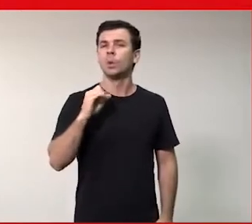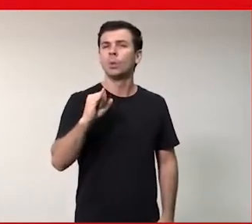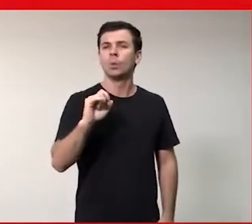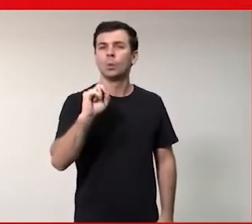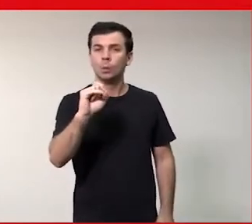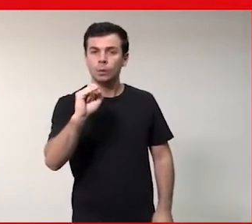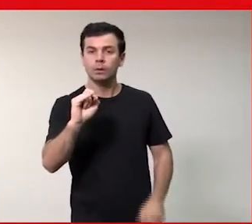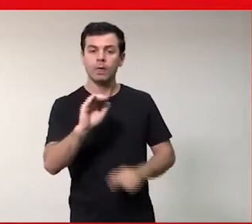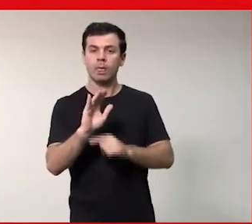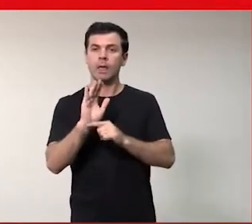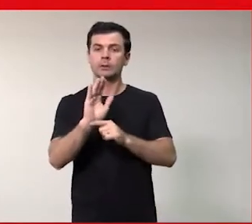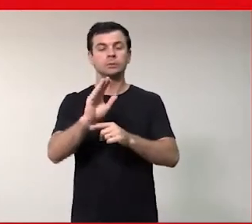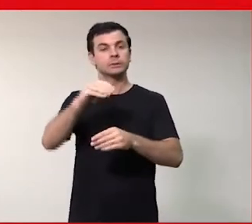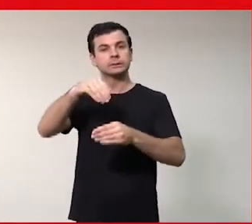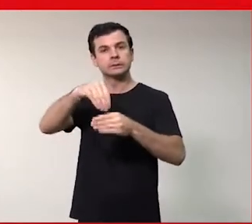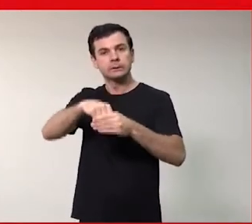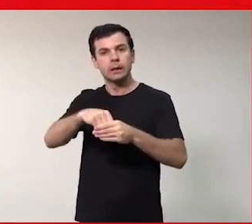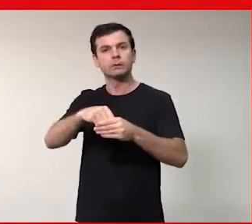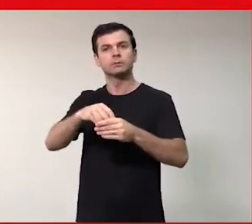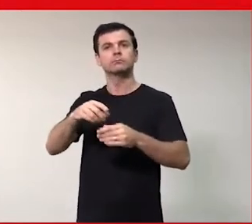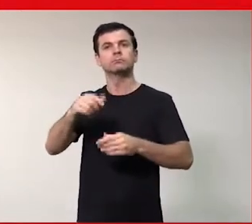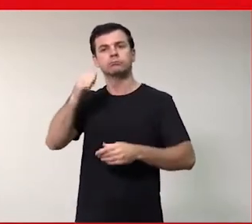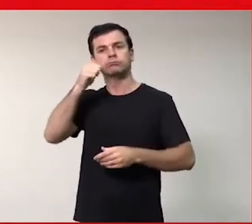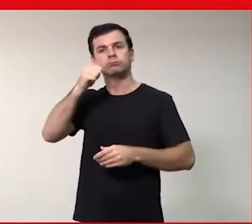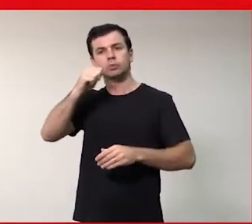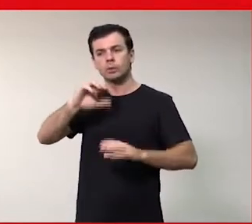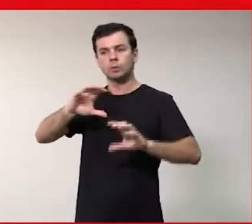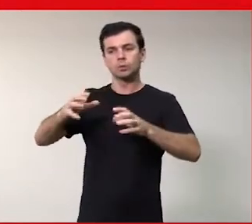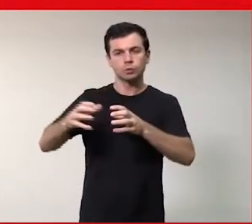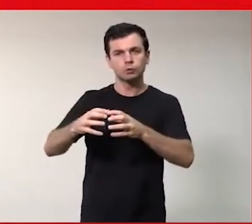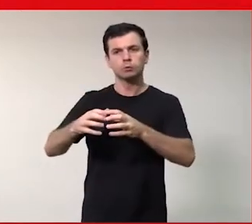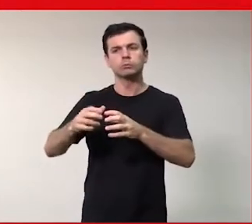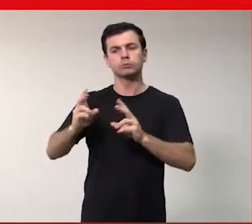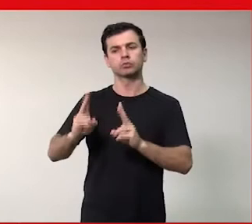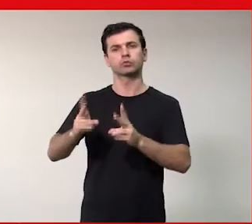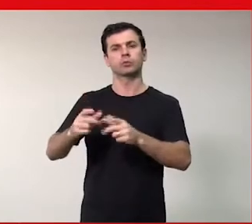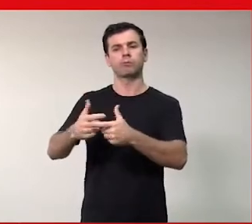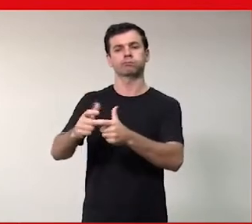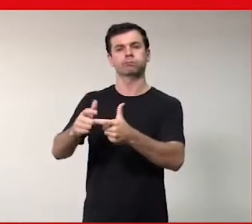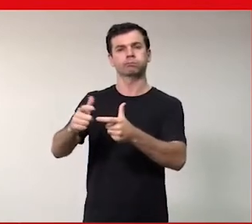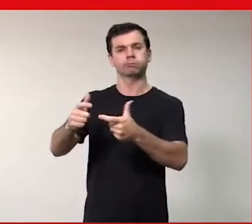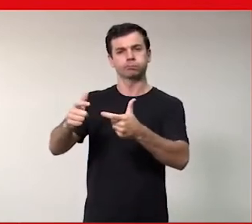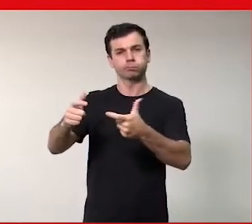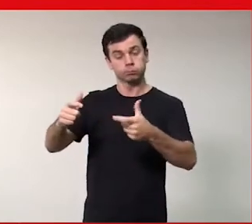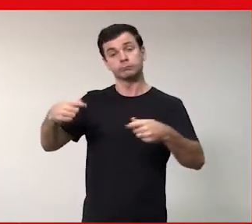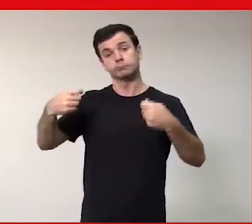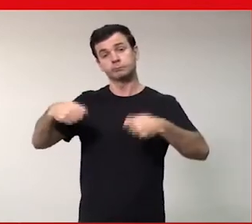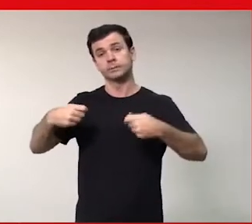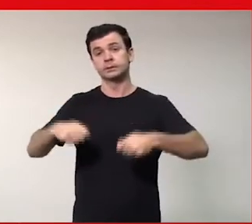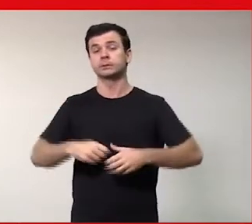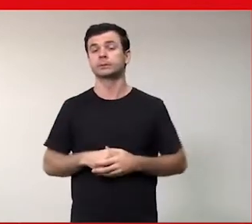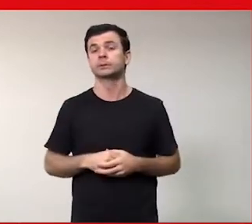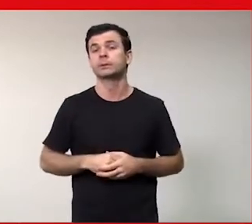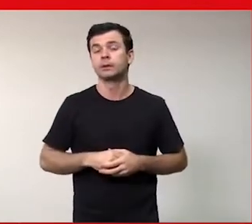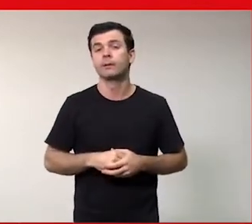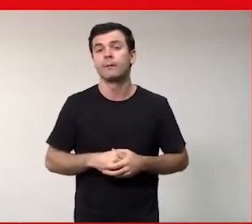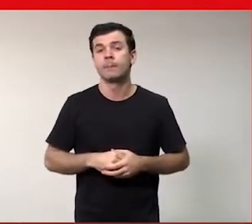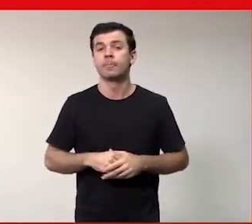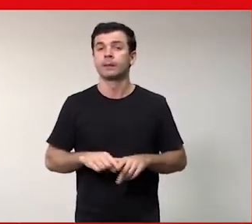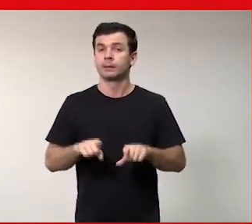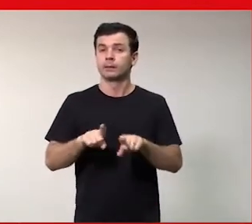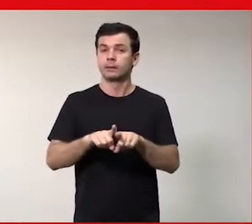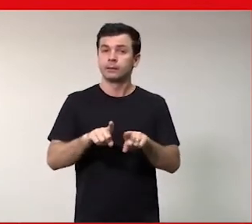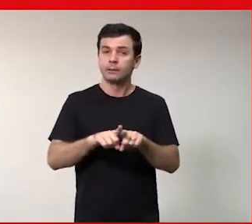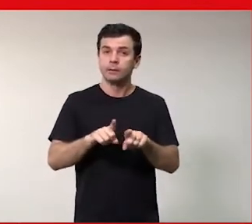internamente a presença das mulheres dentro do Instituto, aumentar o percentual de mulheres, assim como também ajudar